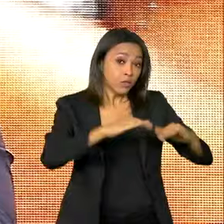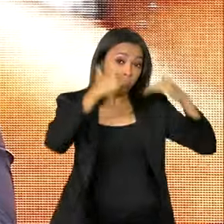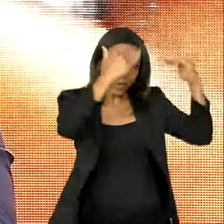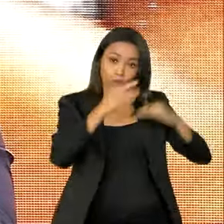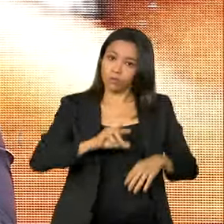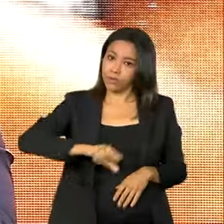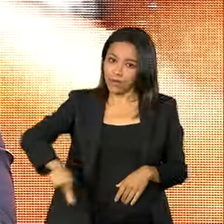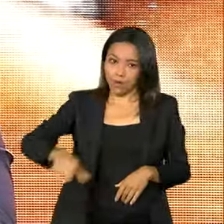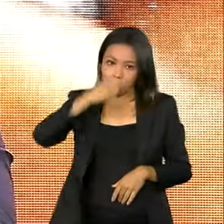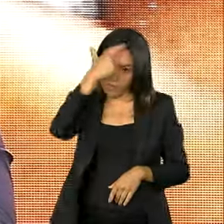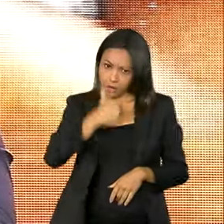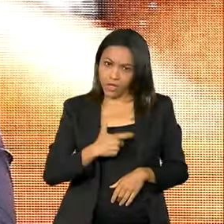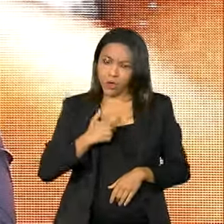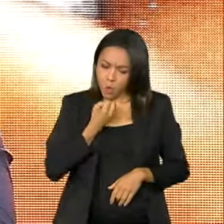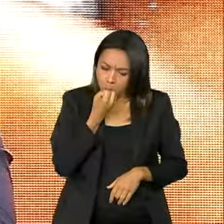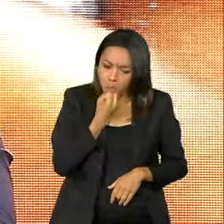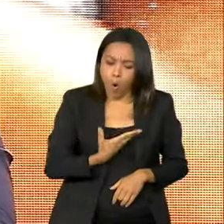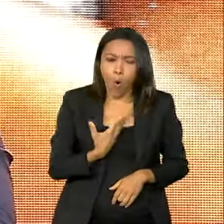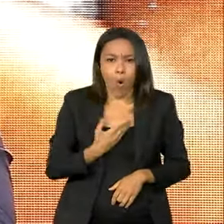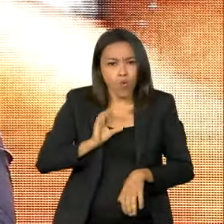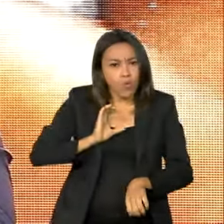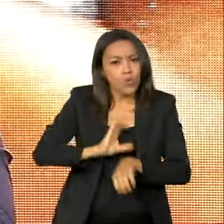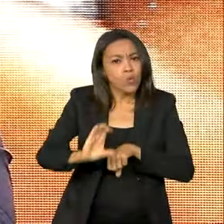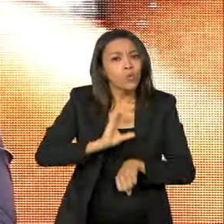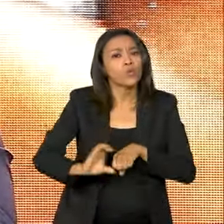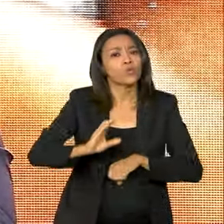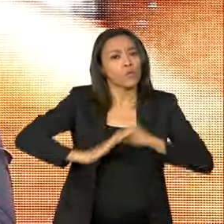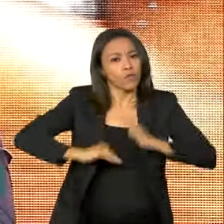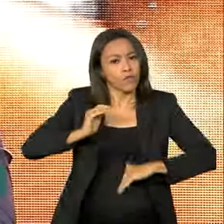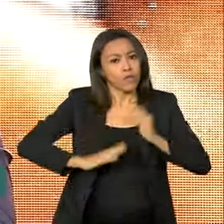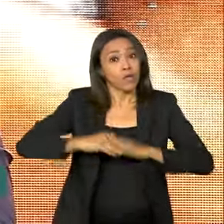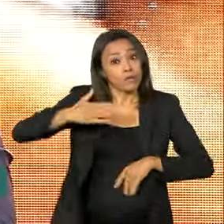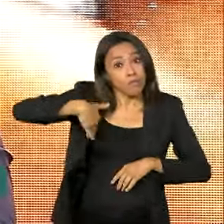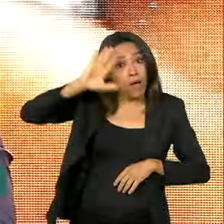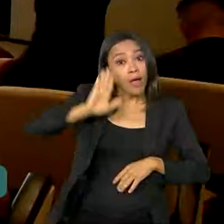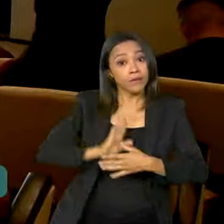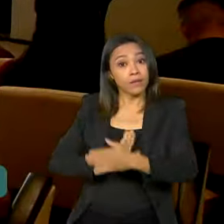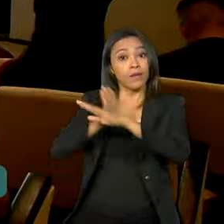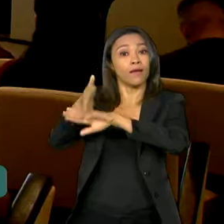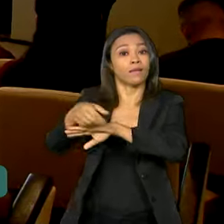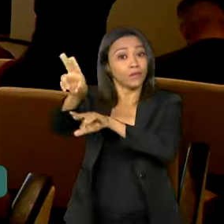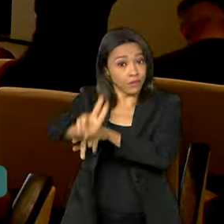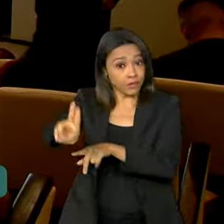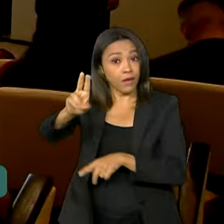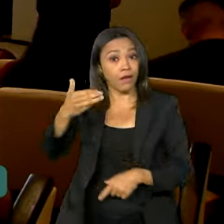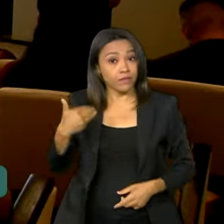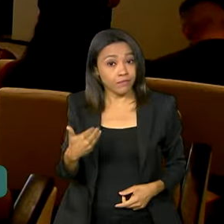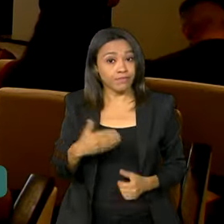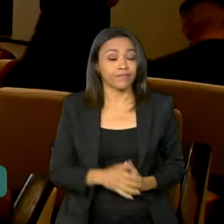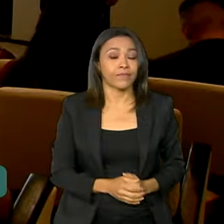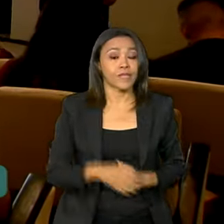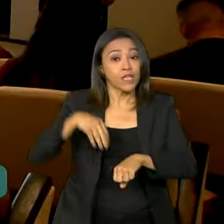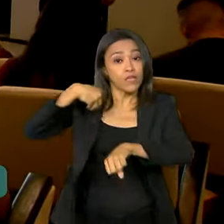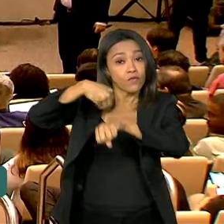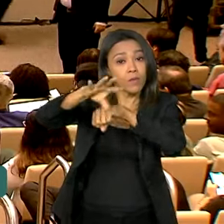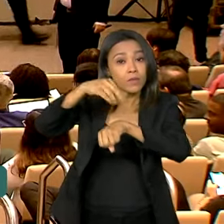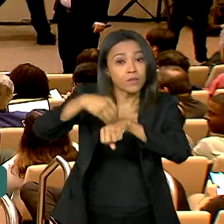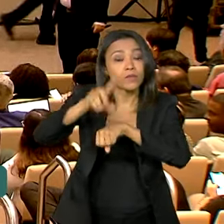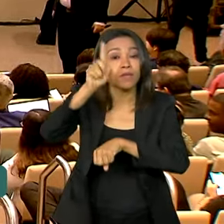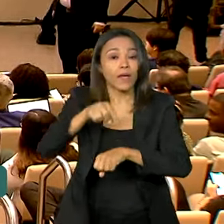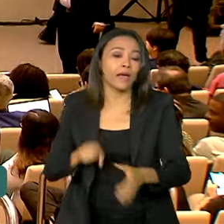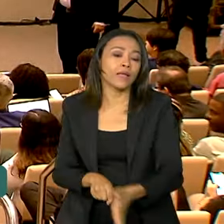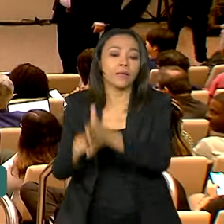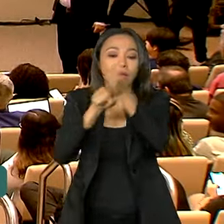estudante que tem uma boa educação profissional no ensino médio, ele ingressa mais na Educação Superior. As informações são do Censo da